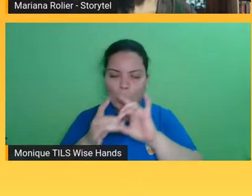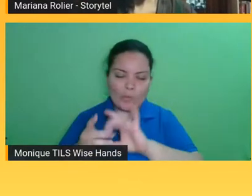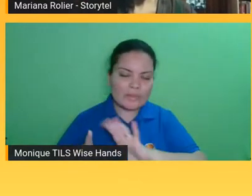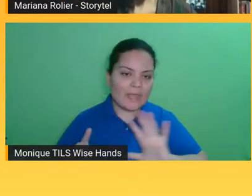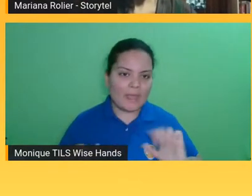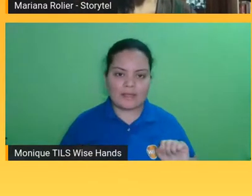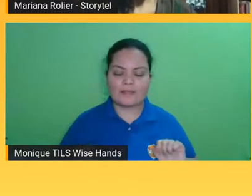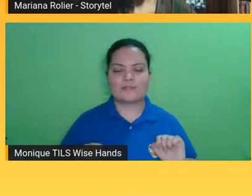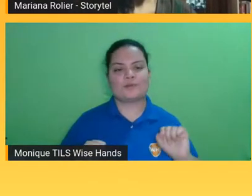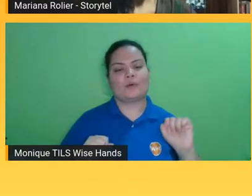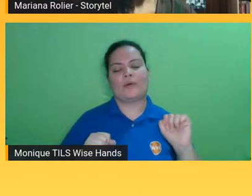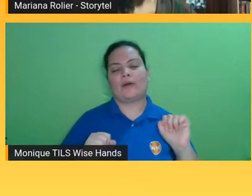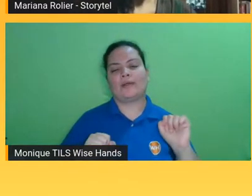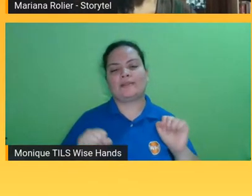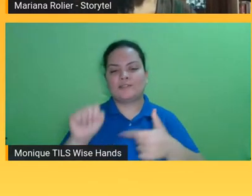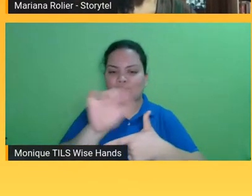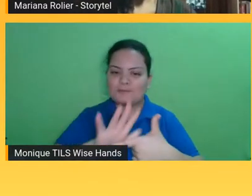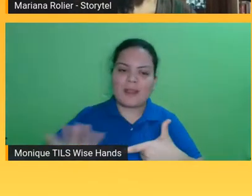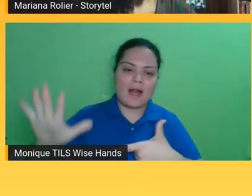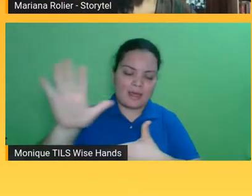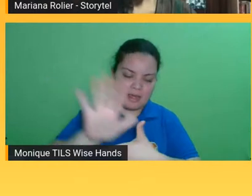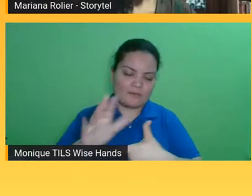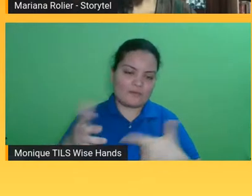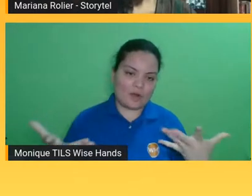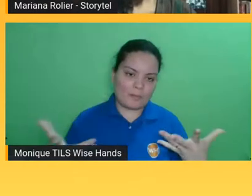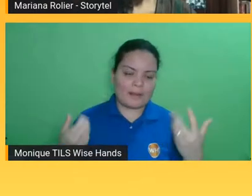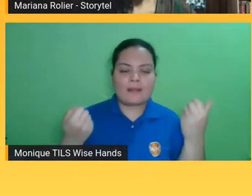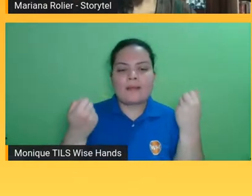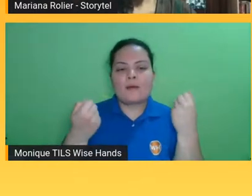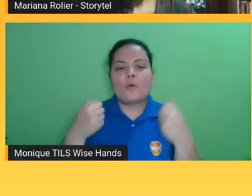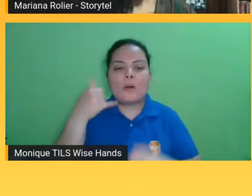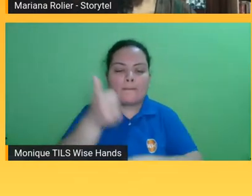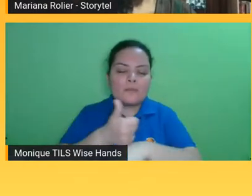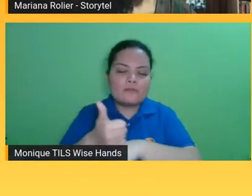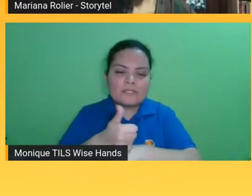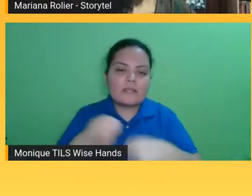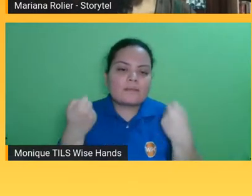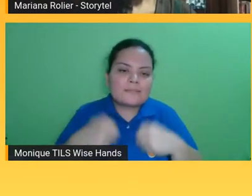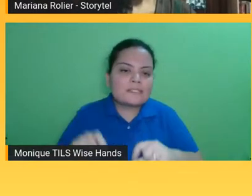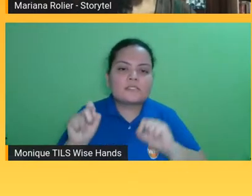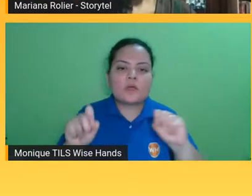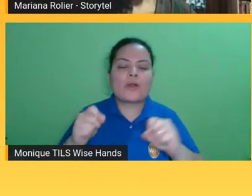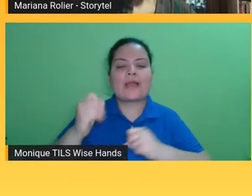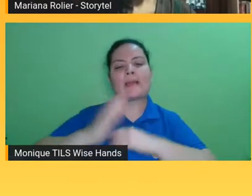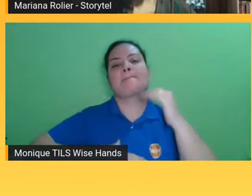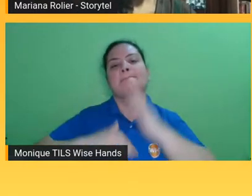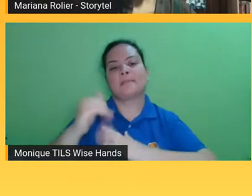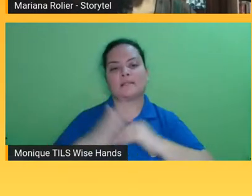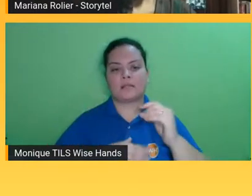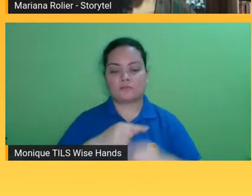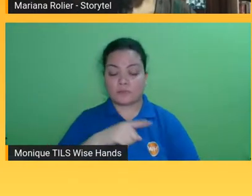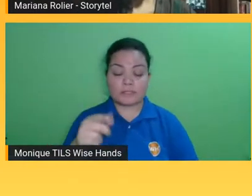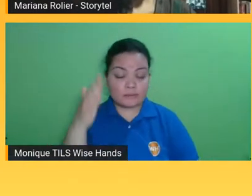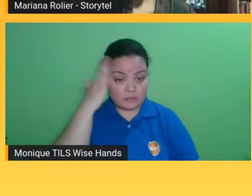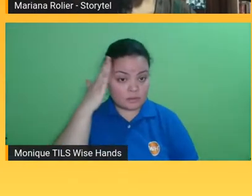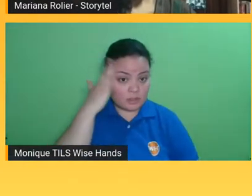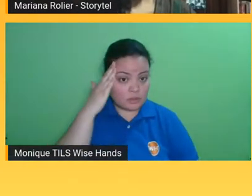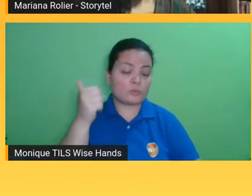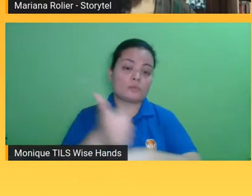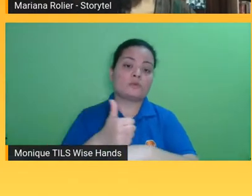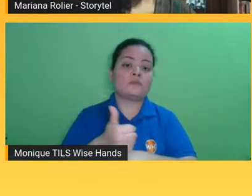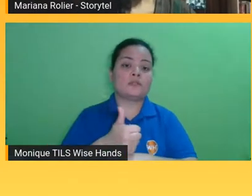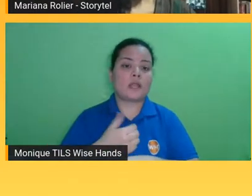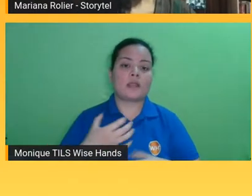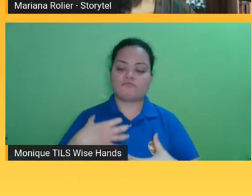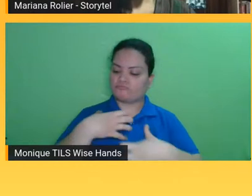ele precisa ter novas habilidades e competências então como que vocês enxergam um profissional pronto para ir para mercado e